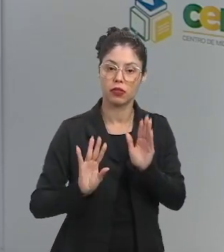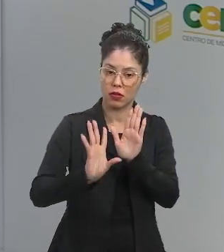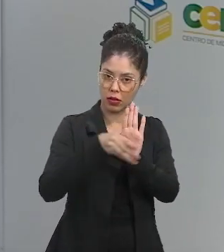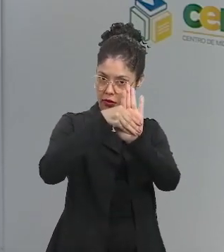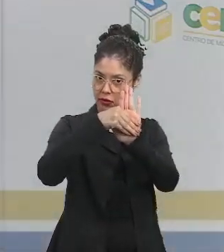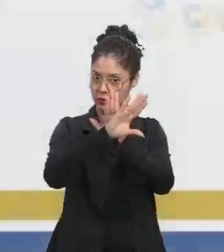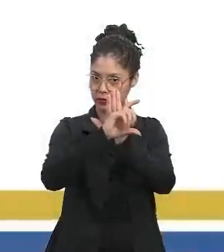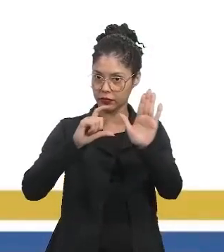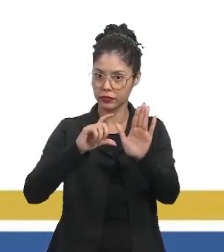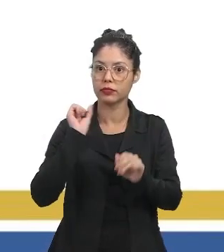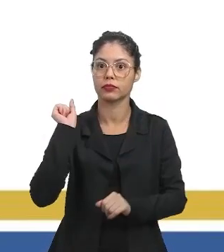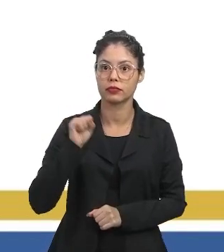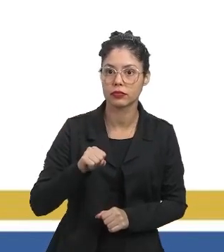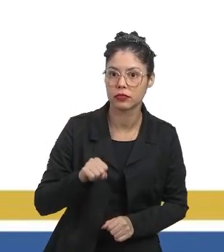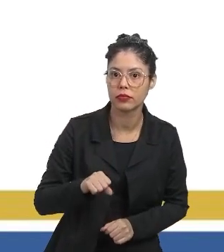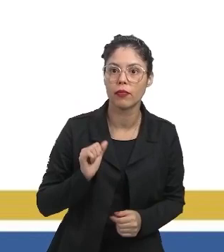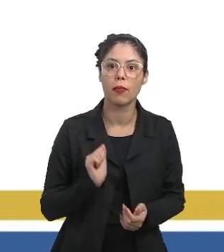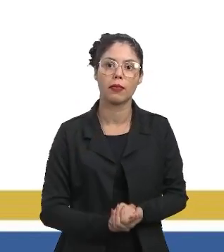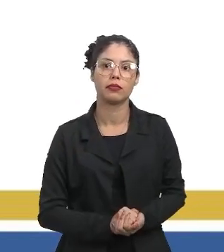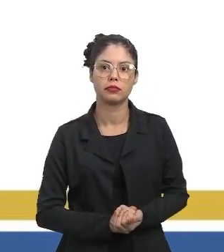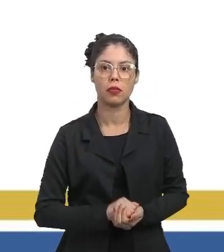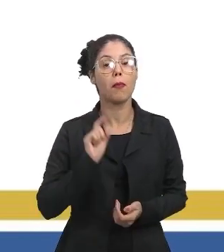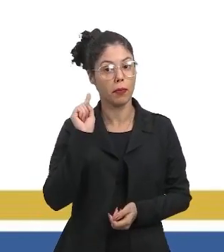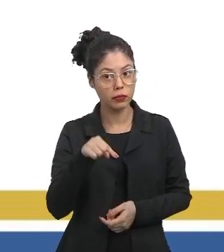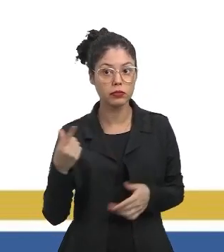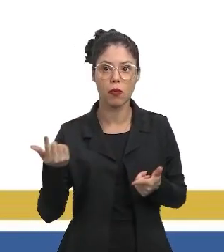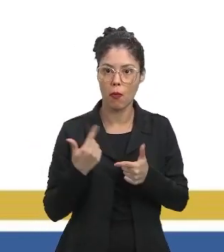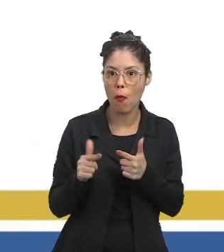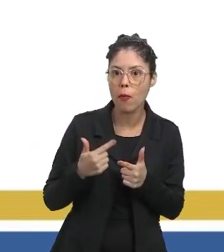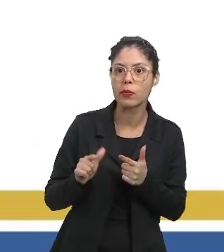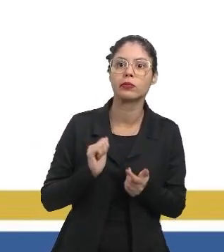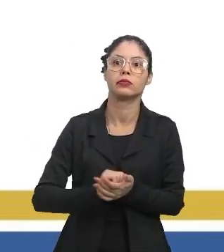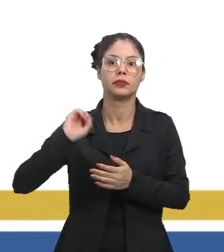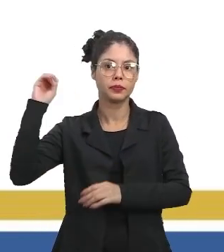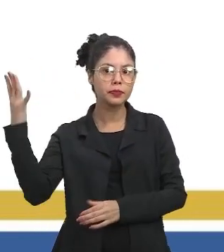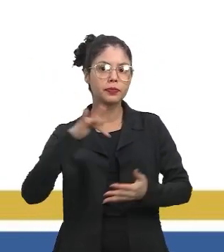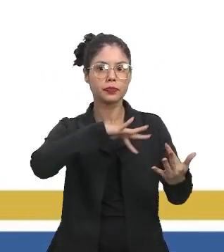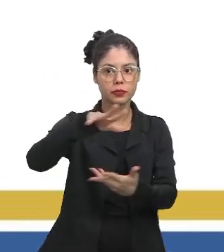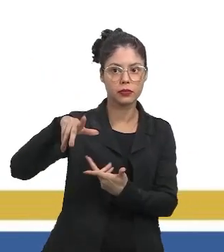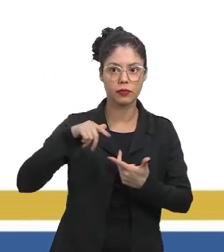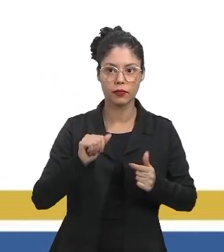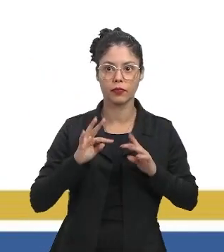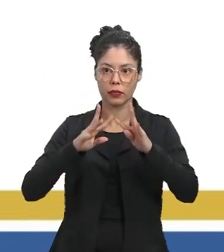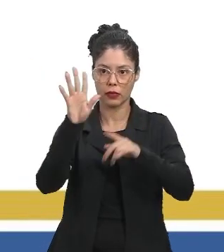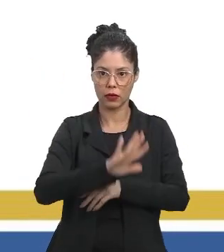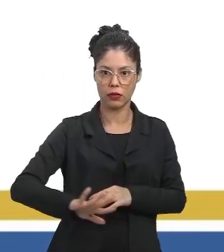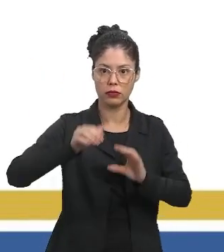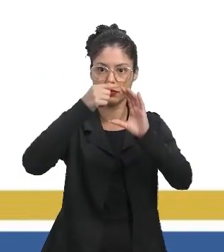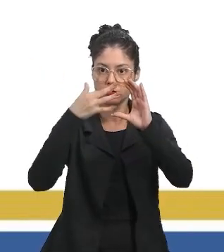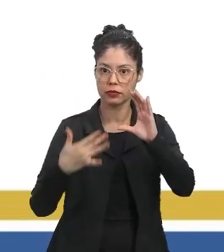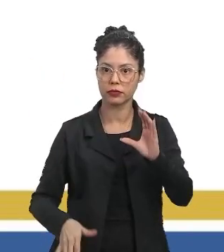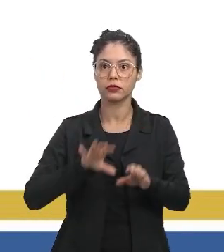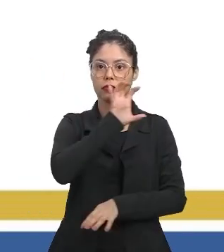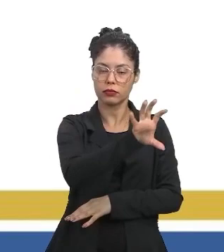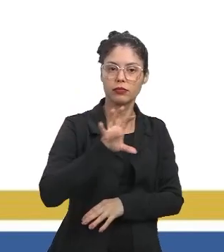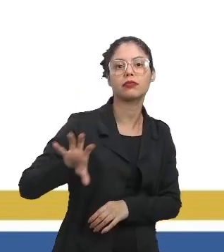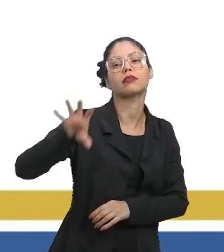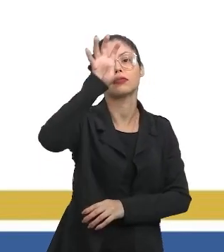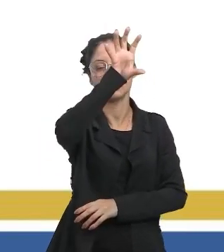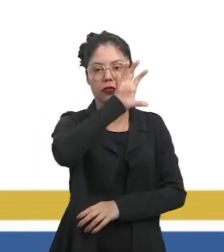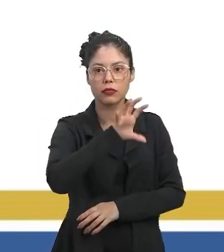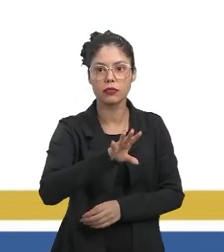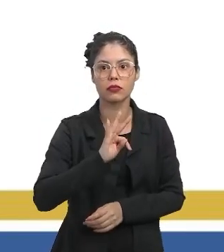biodiversidade está se perdendo? Será? É. É um problema que vem ocorrendo em todo o mundo. Em especial